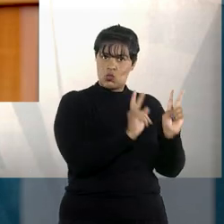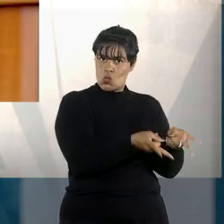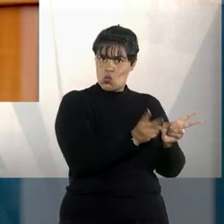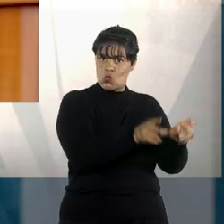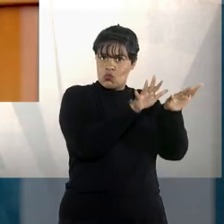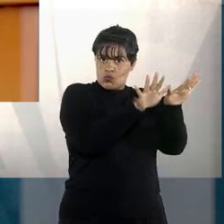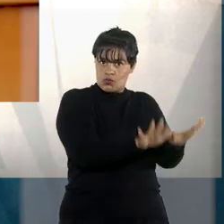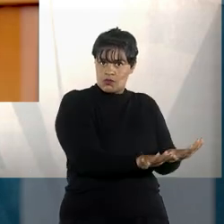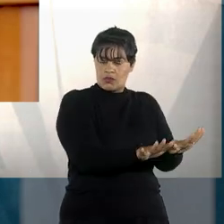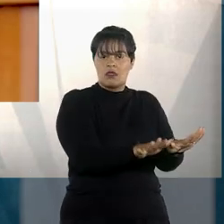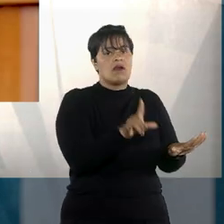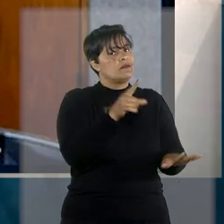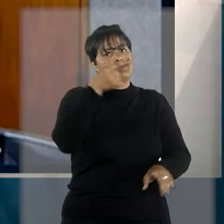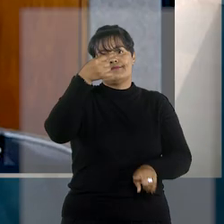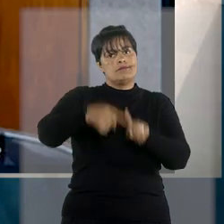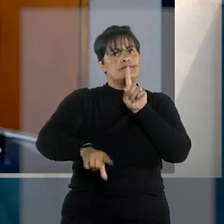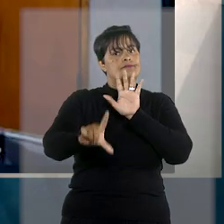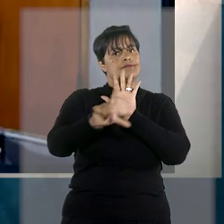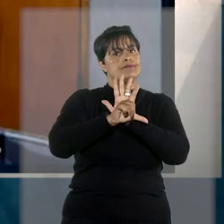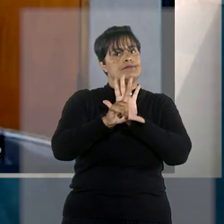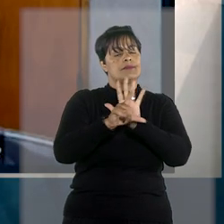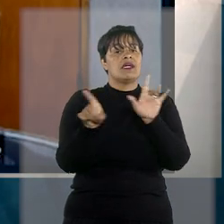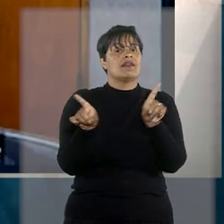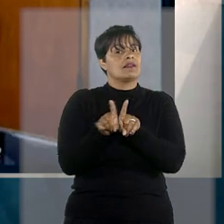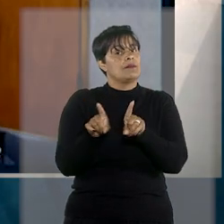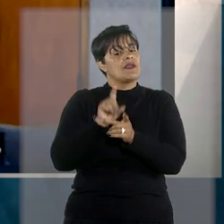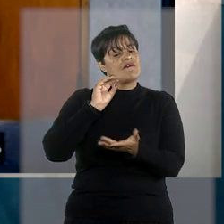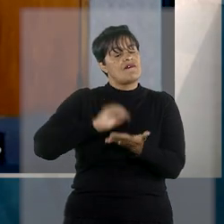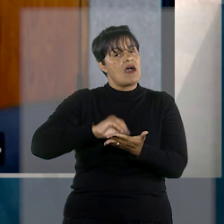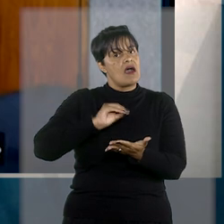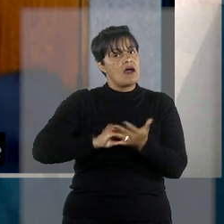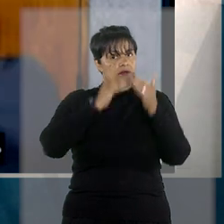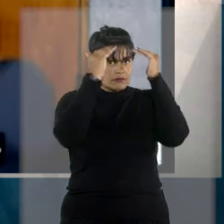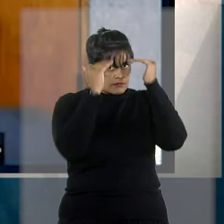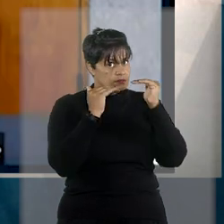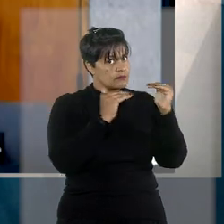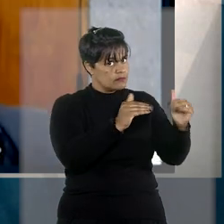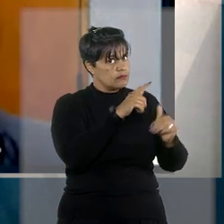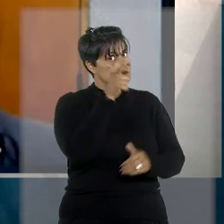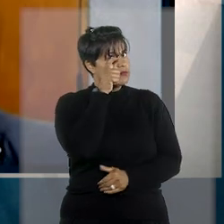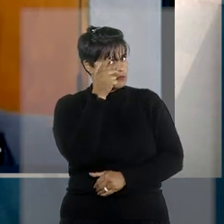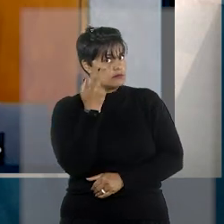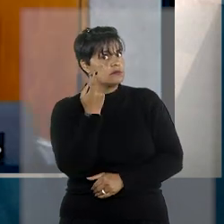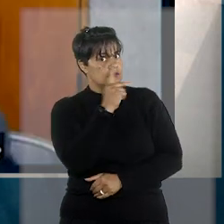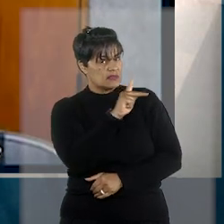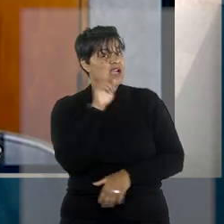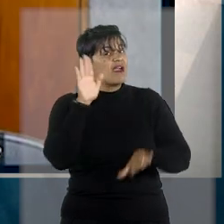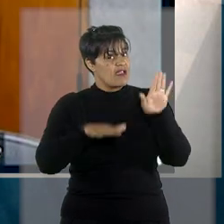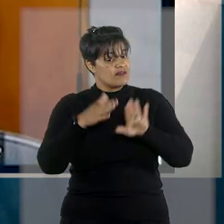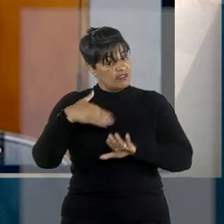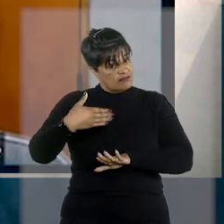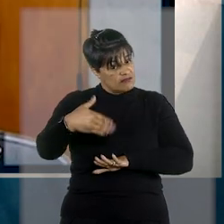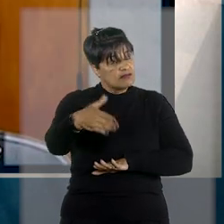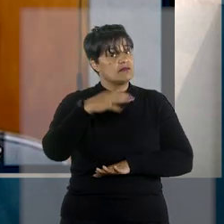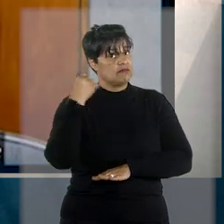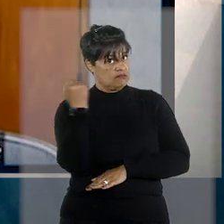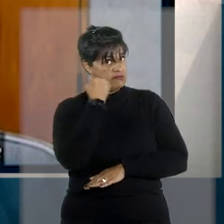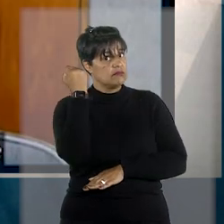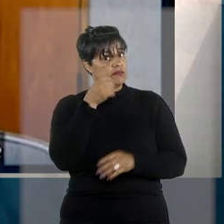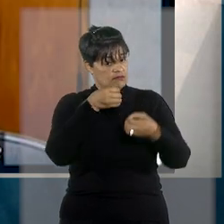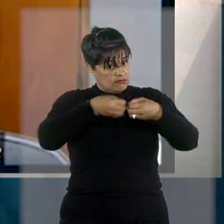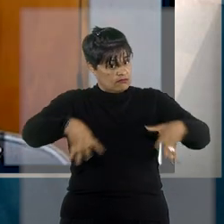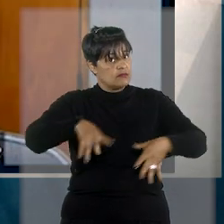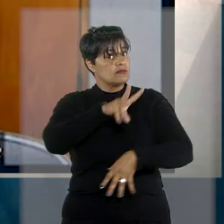manifestamente ilegal, não atende seu superior interesse e tem potencial de lhe acarretar dano grave e de difícil